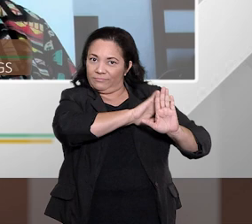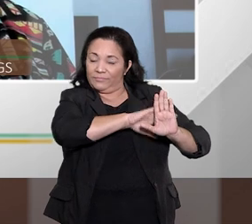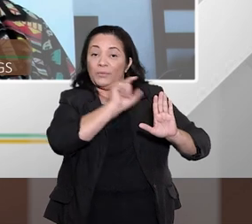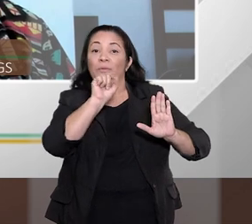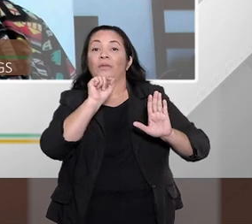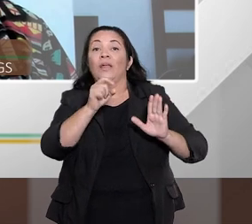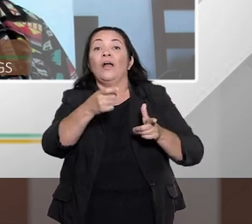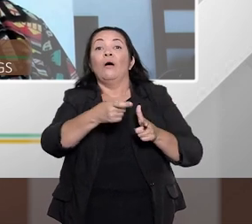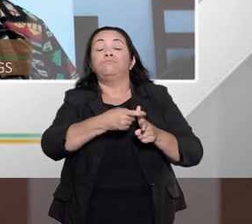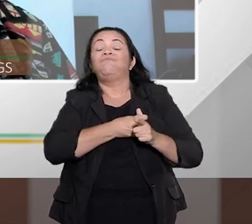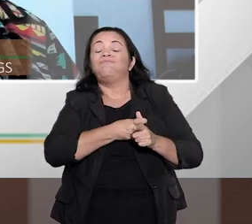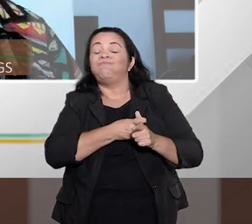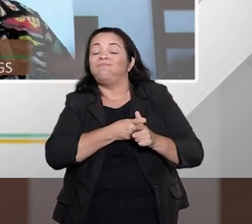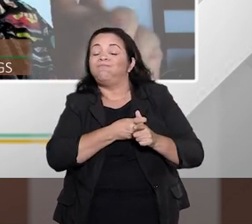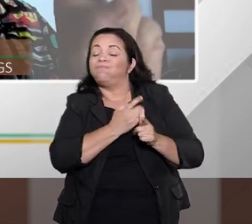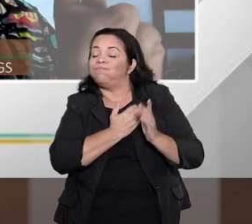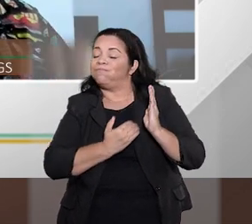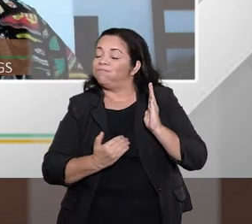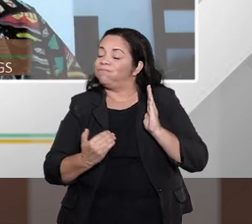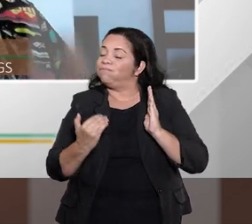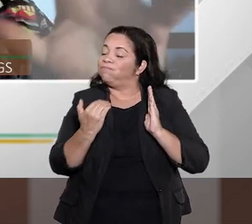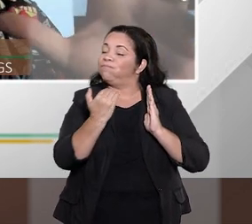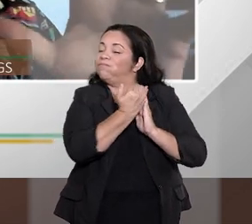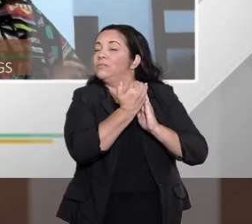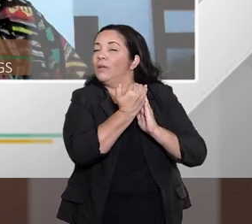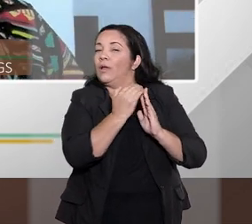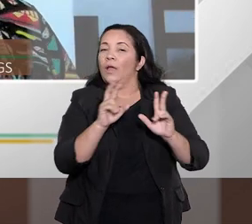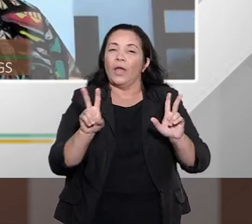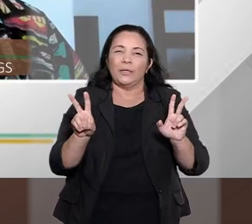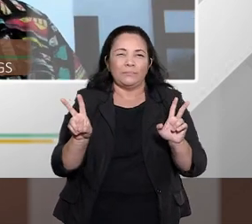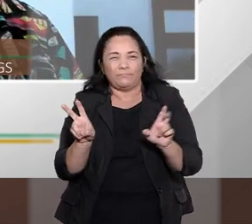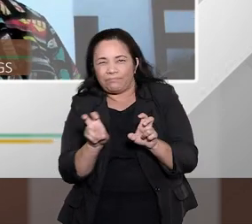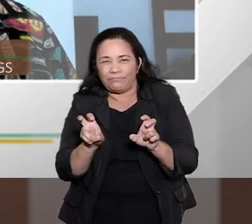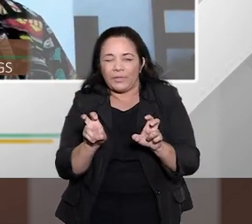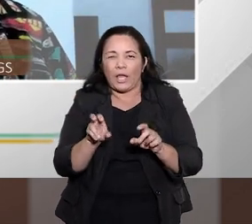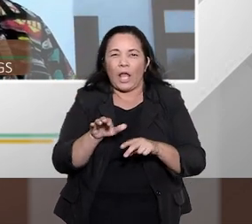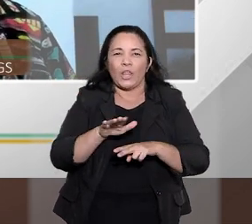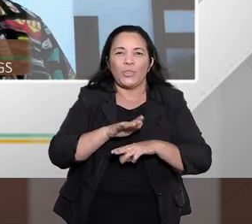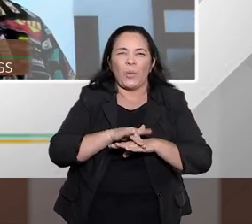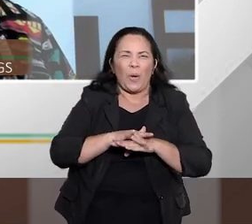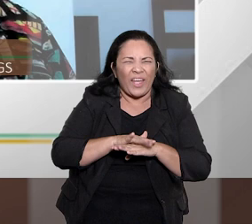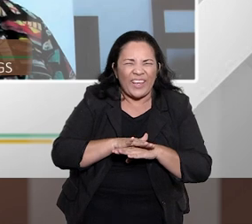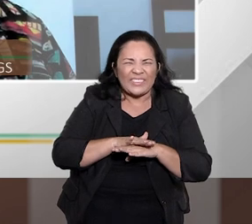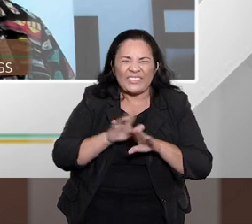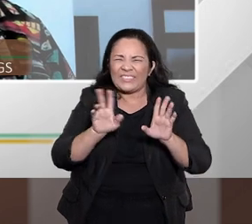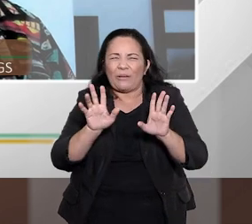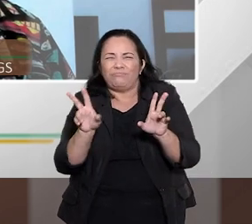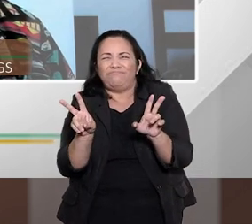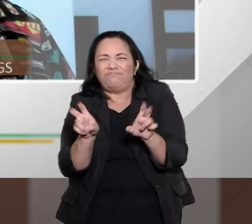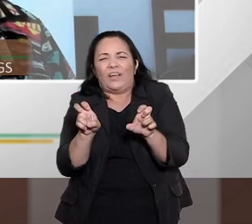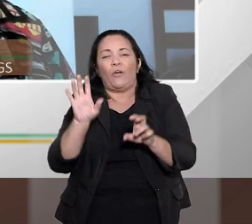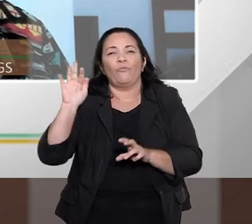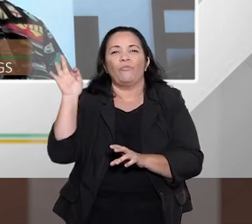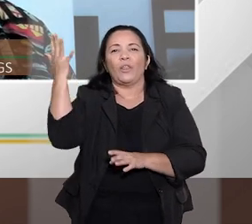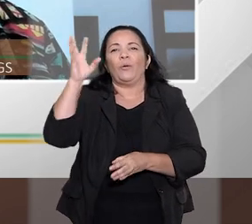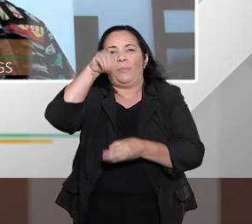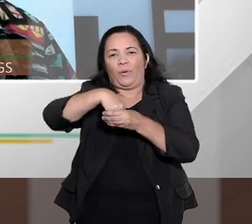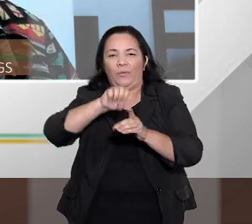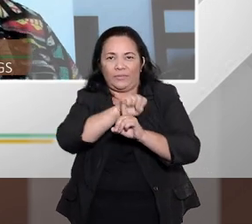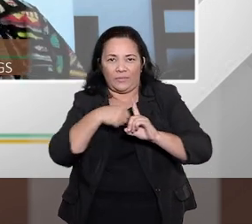superendividamento é uma espécie de doença, entre aspas, da sociedade de consumo, porque